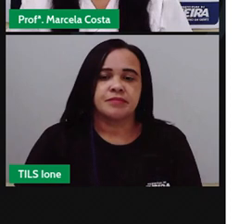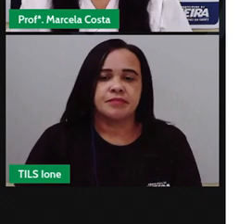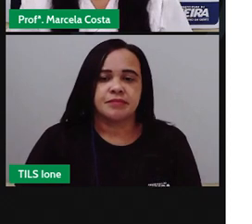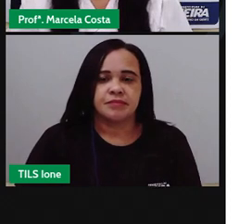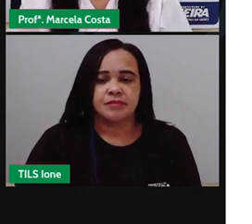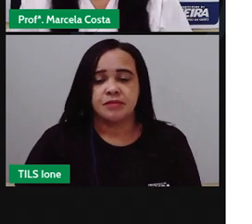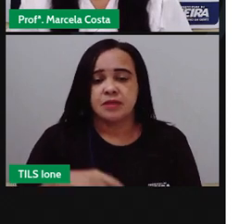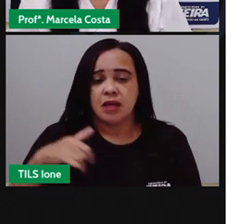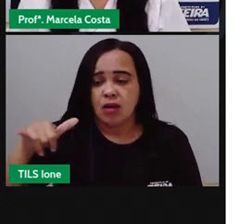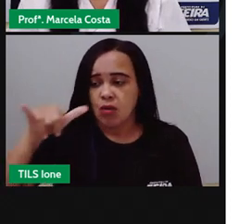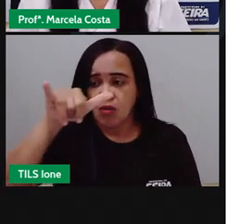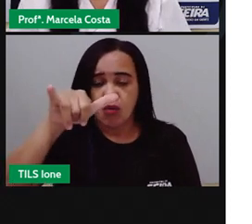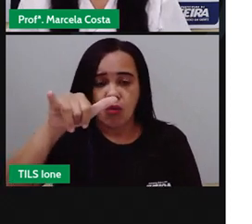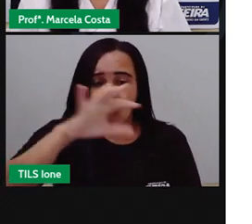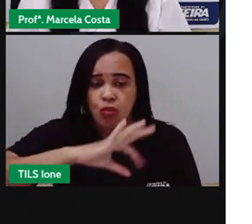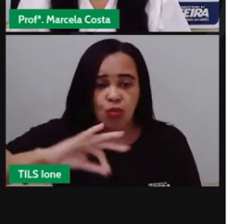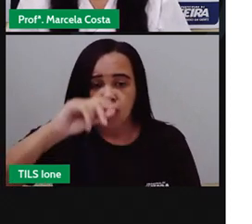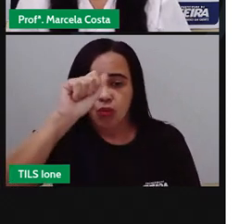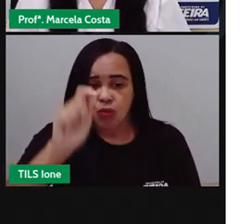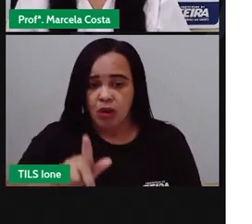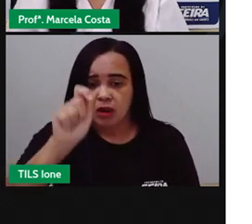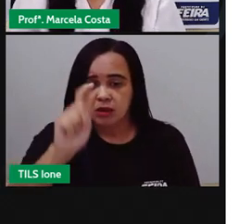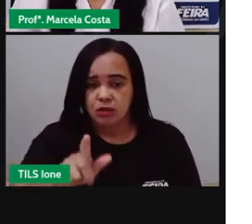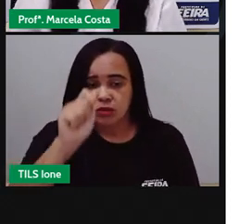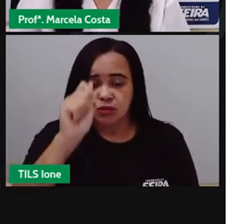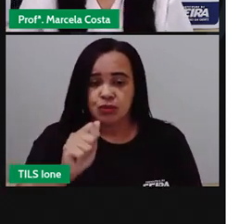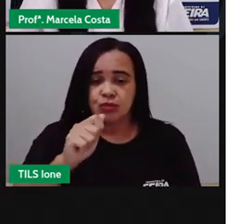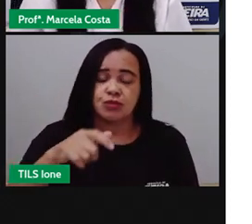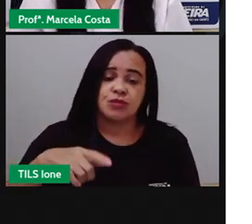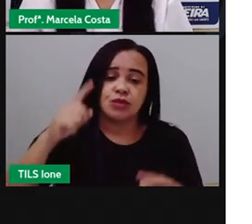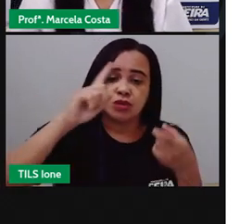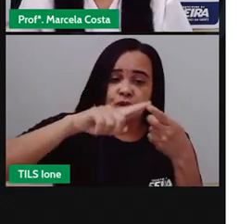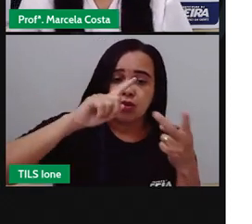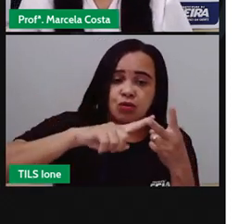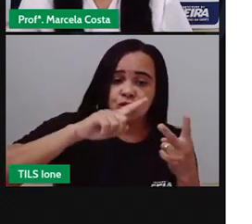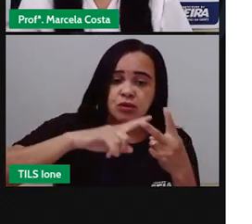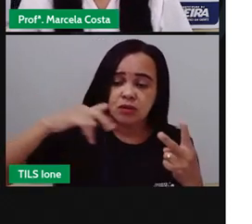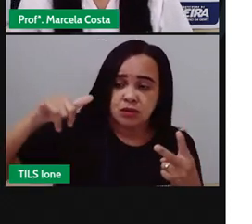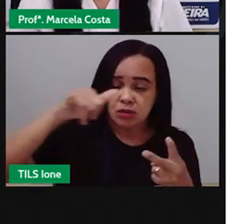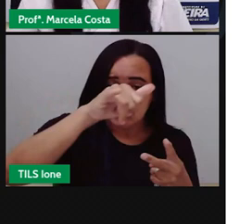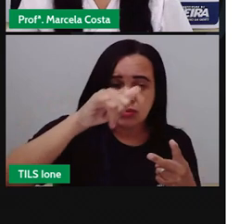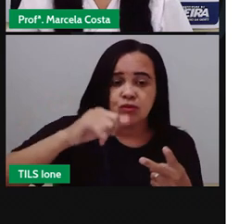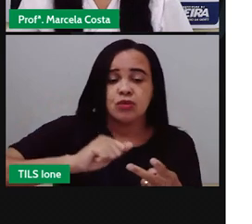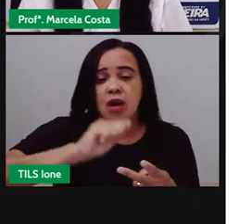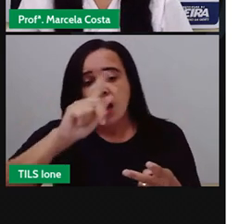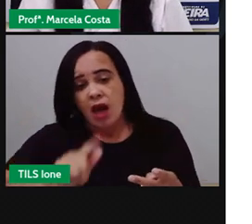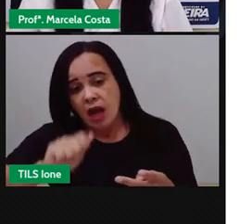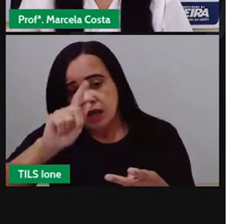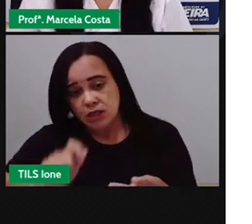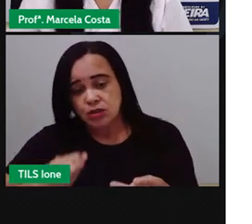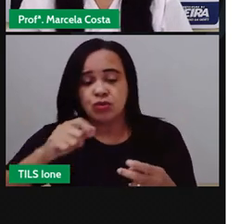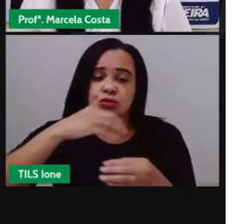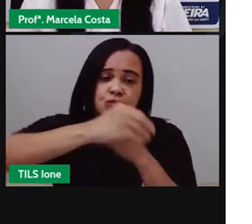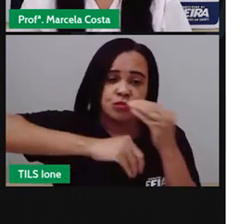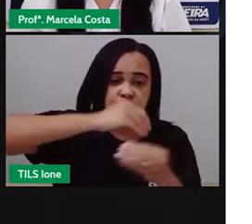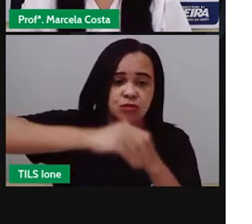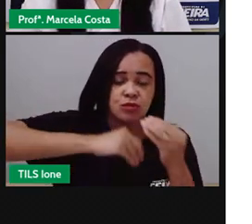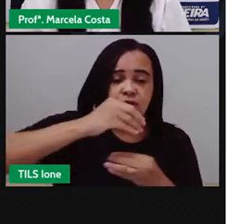e esse aqui ele é azul mas ele tem as asas vermelhas. Tem um